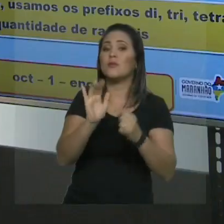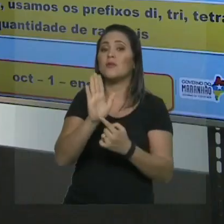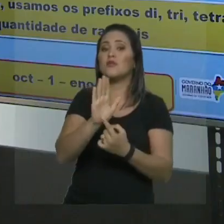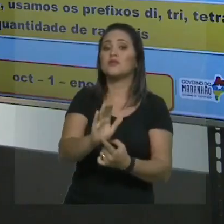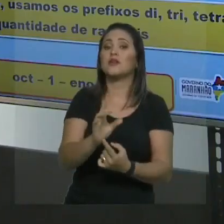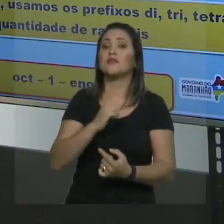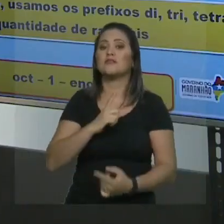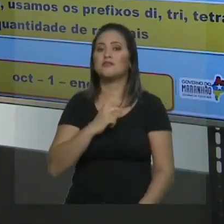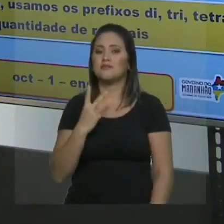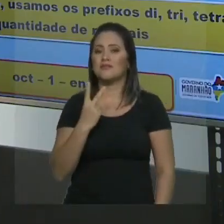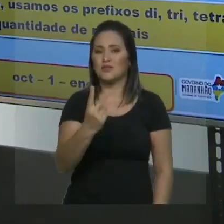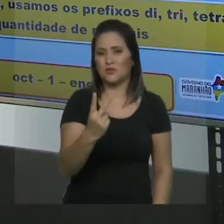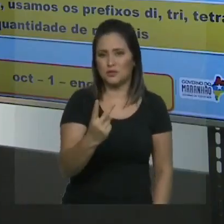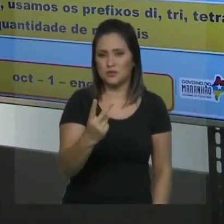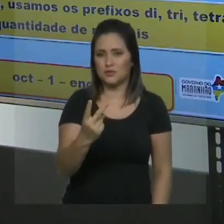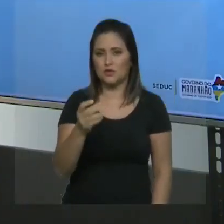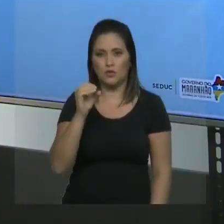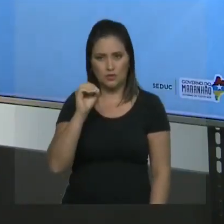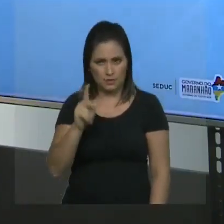Vamos para outro exemplo?